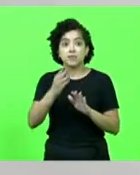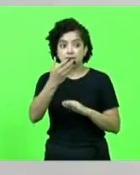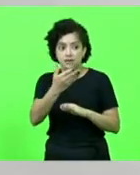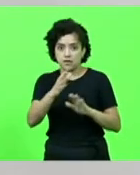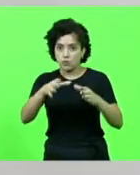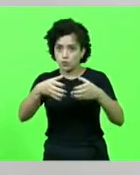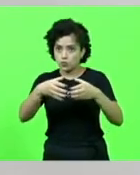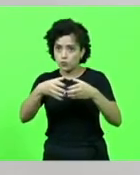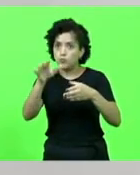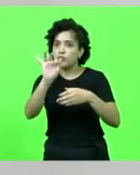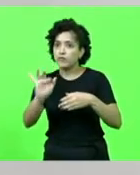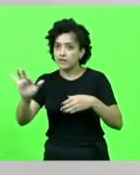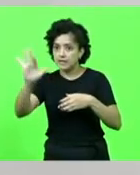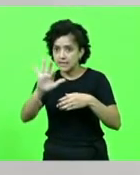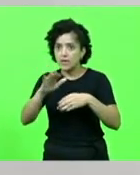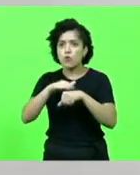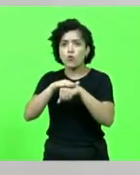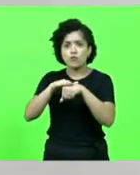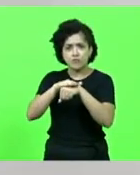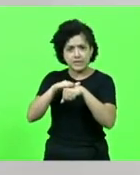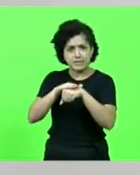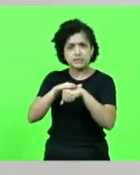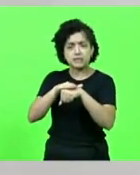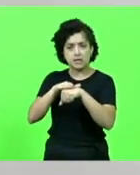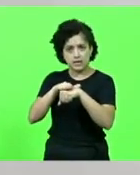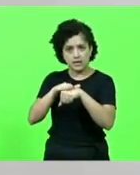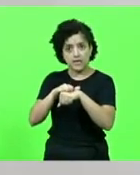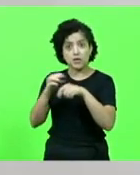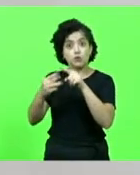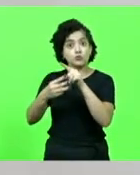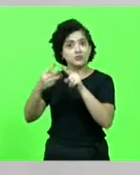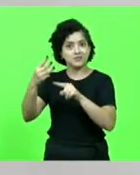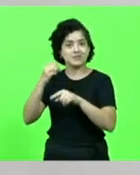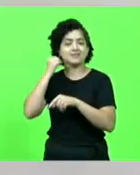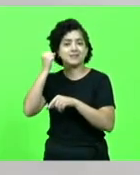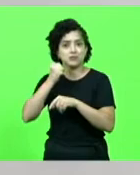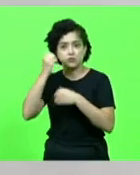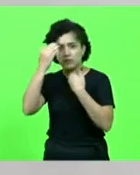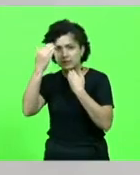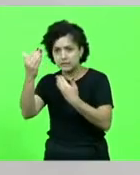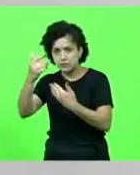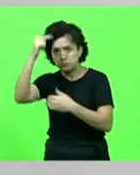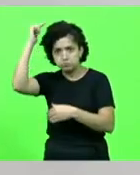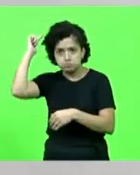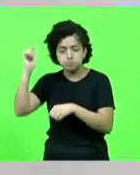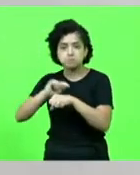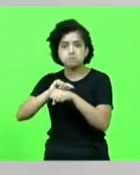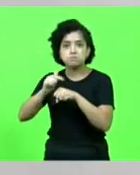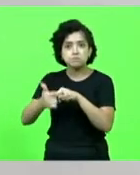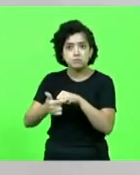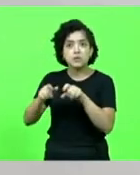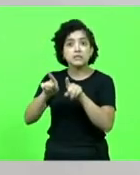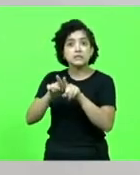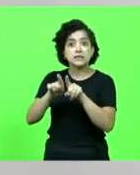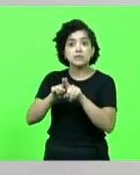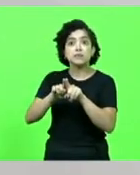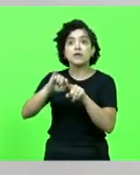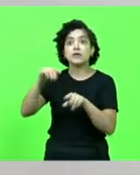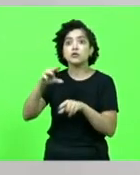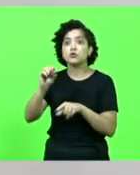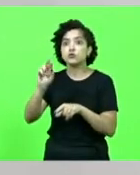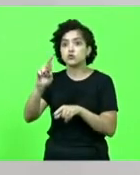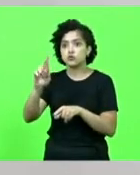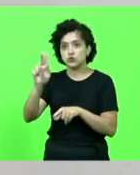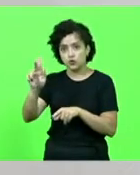falei pessoalmente com os três senadores, a quem quero agradecer, Espiridão Amin, Jorginho Melo e Dário Berger, que também